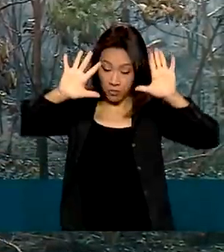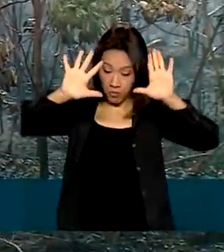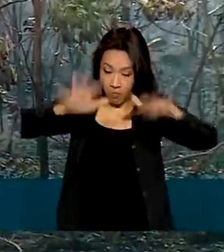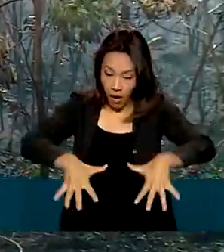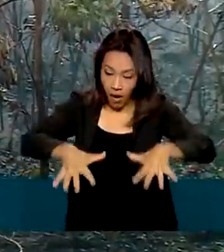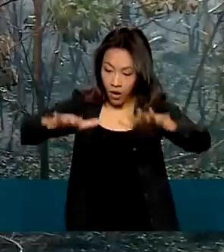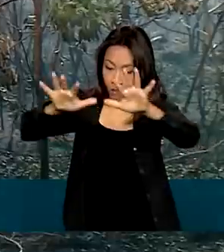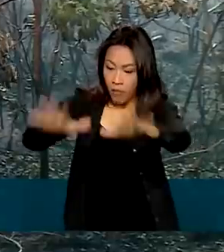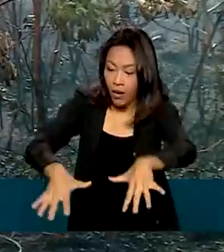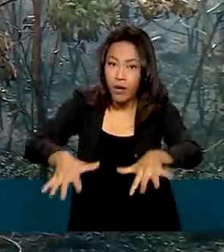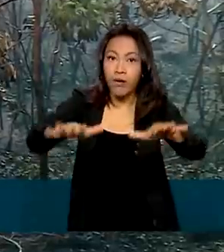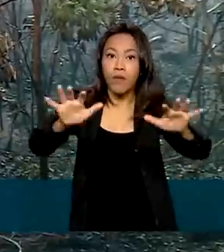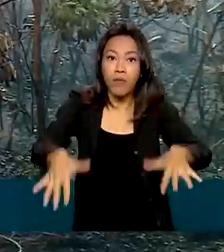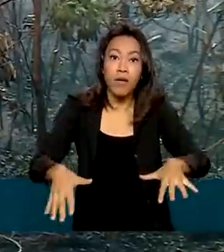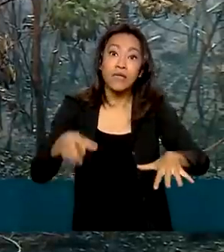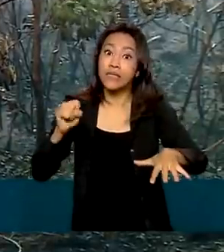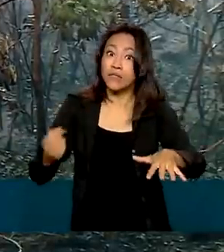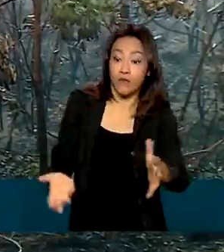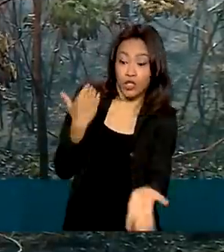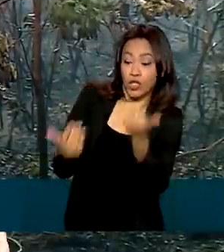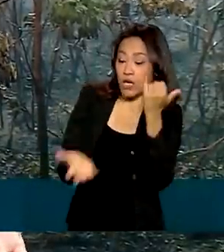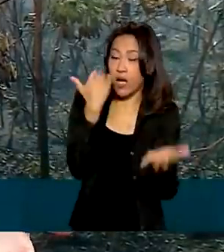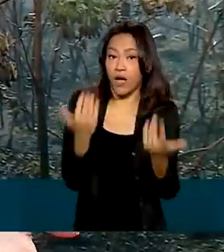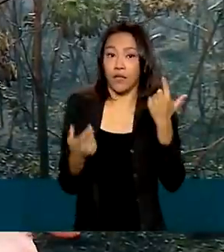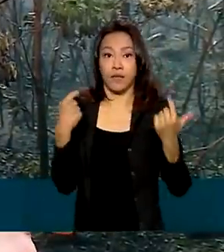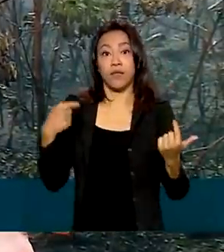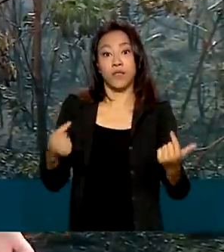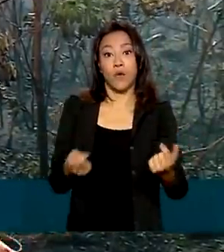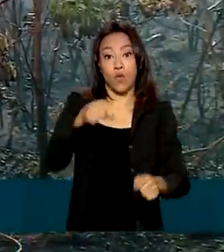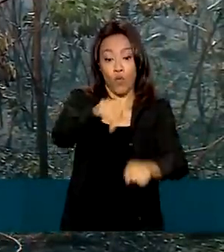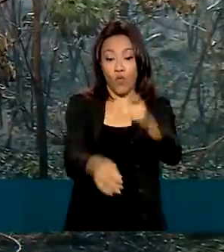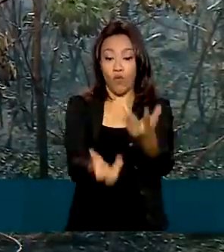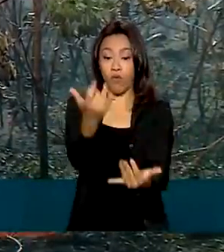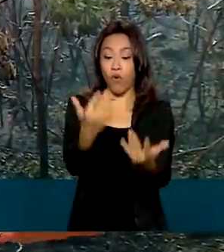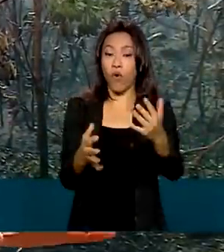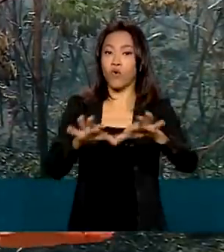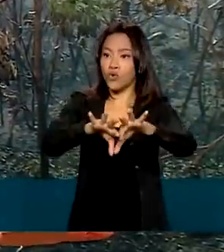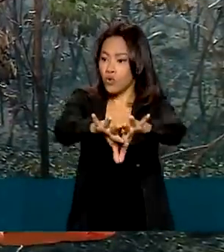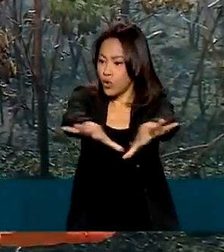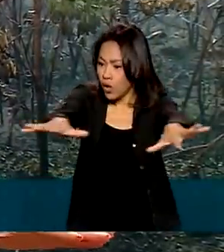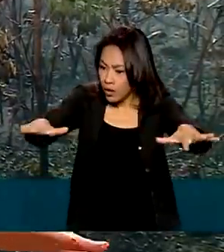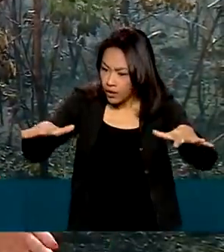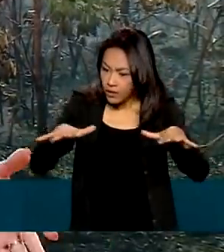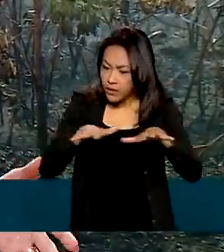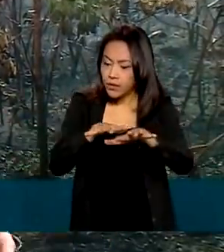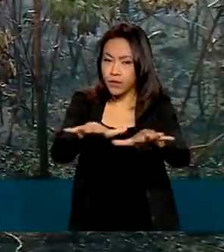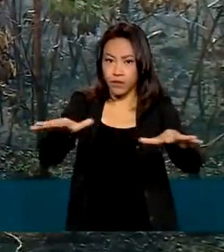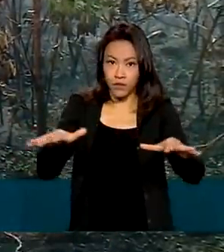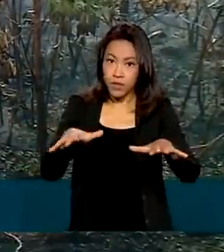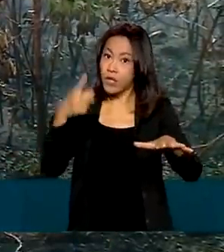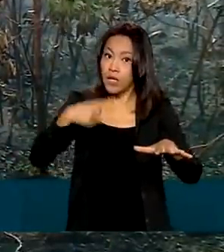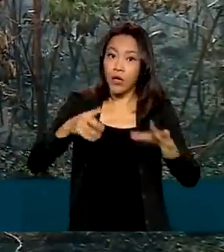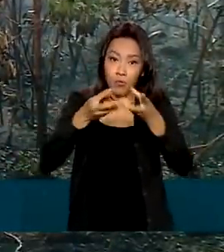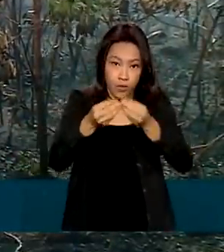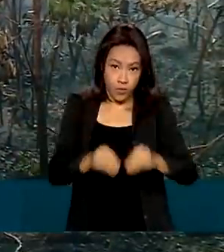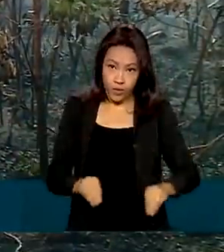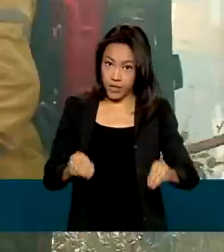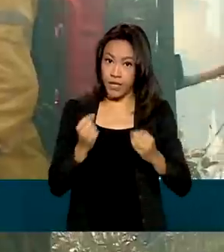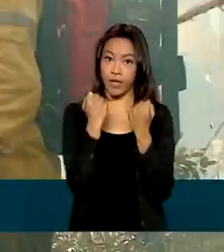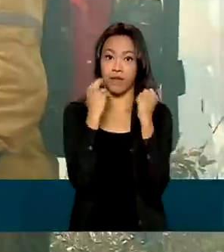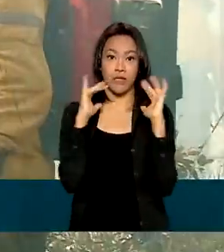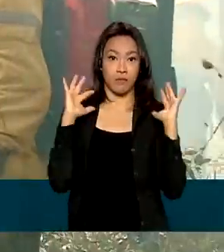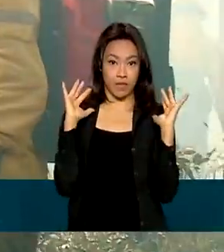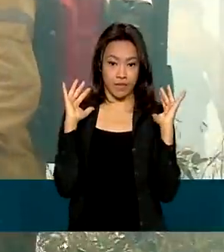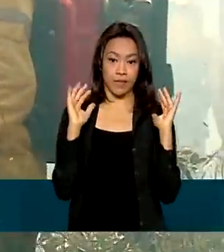outras espécies se não for removida. O fogo consome apenas a biomassa que está na superfície, sem prejudicar as plantas.